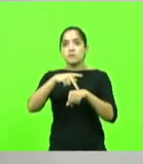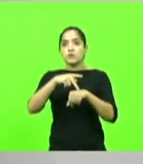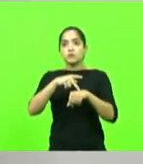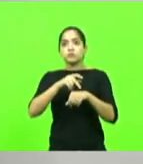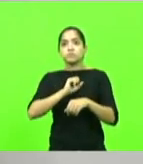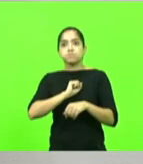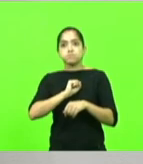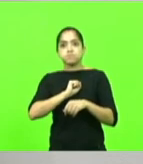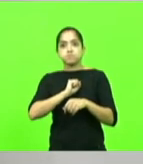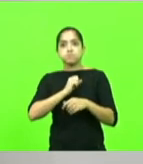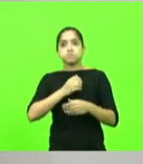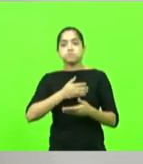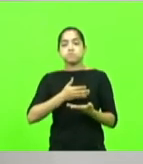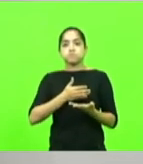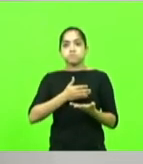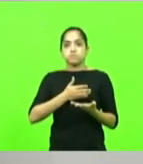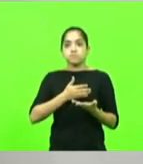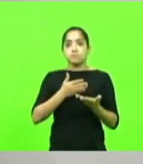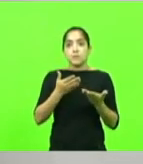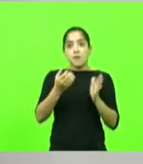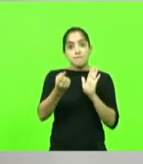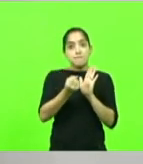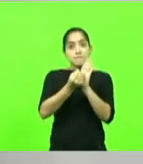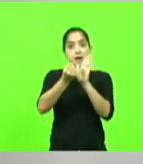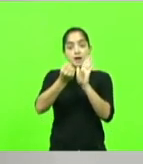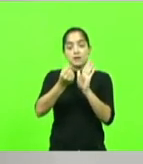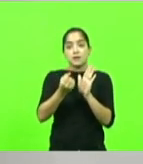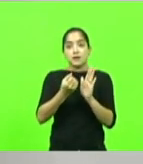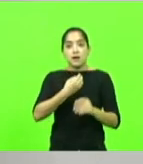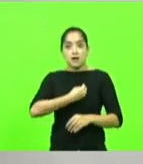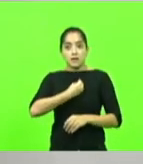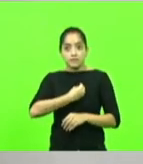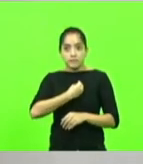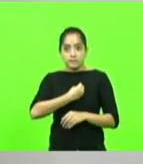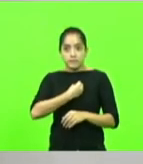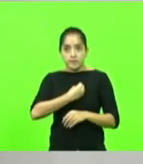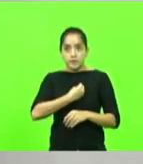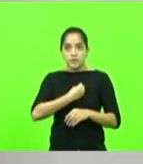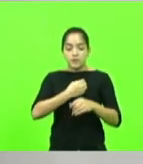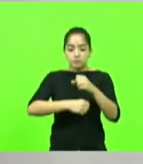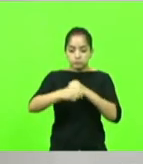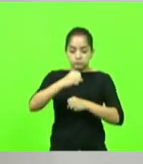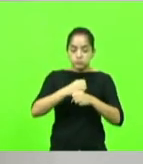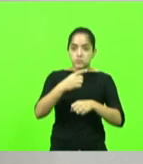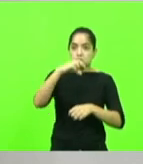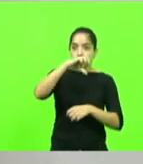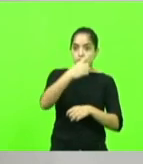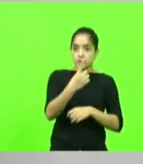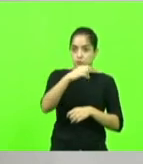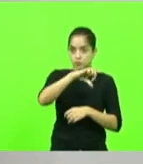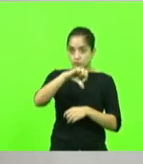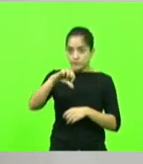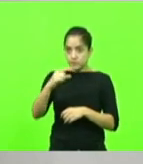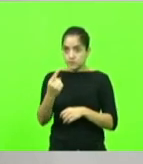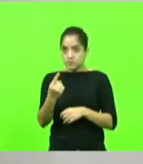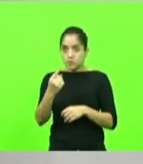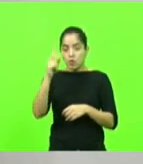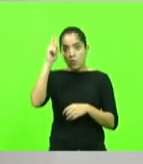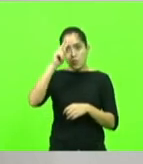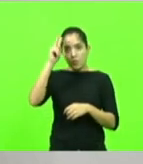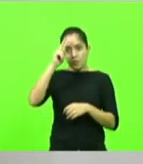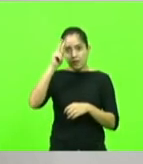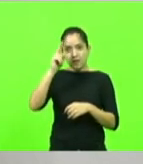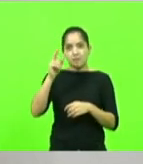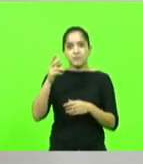ruge na alma de um canhão. Isso marca tanto a vida da gente, que isso no ano de 1991, ainda me lembro ainda do comandante da